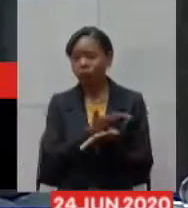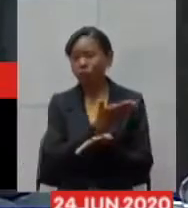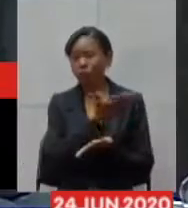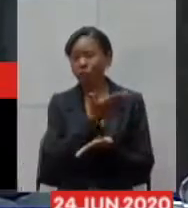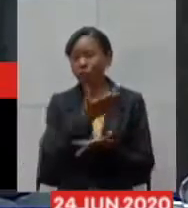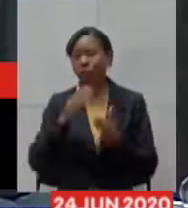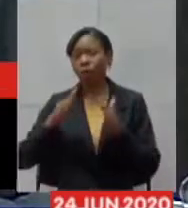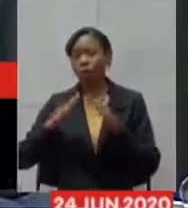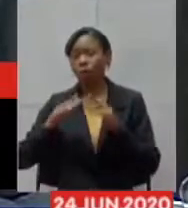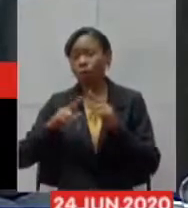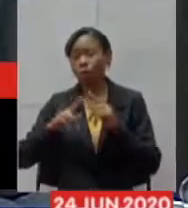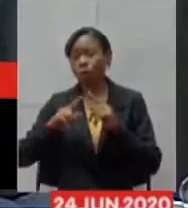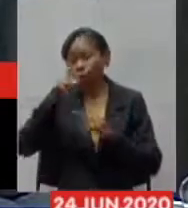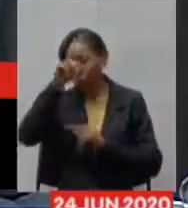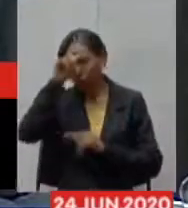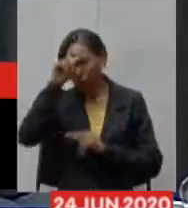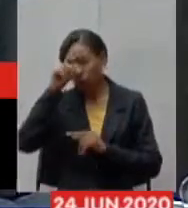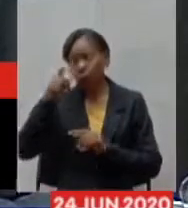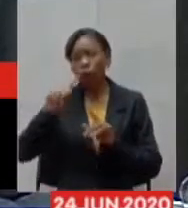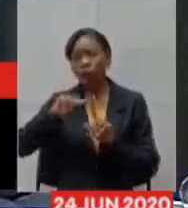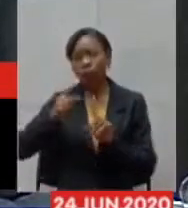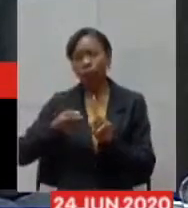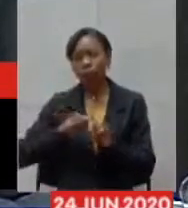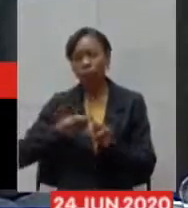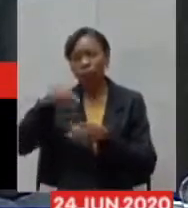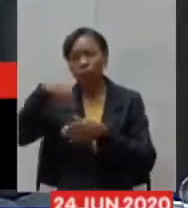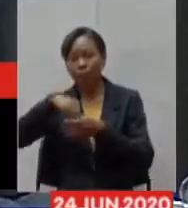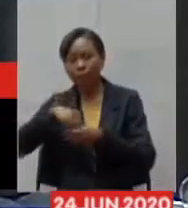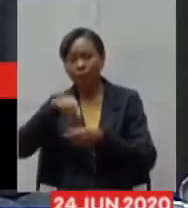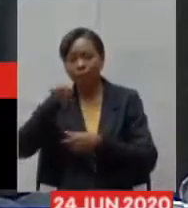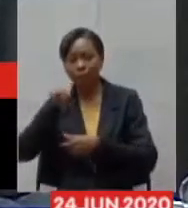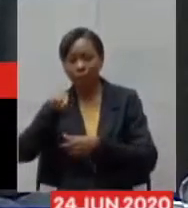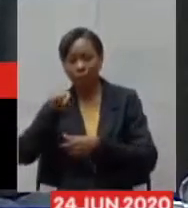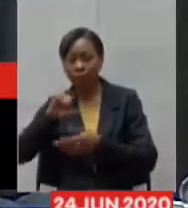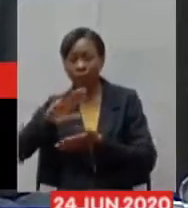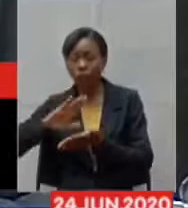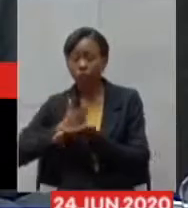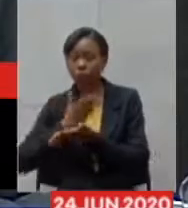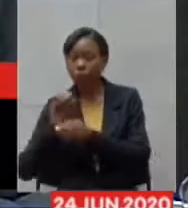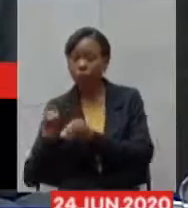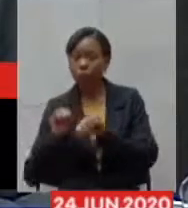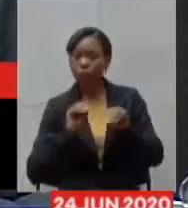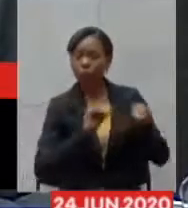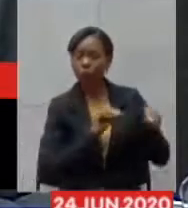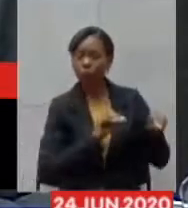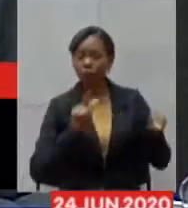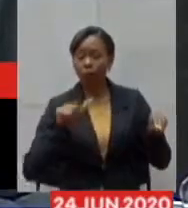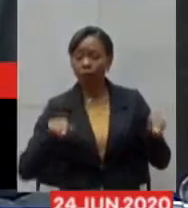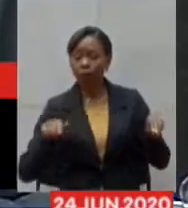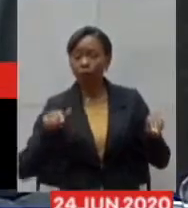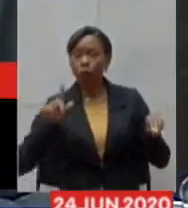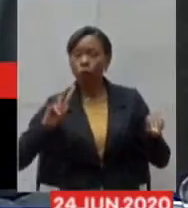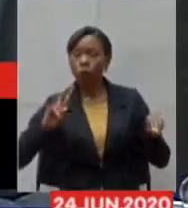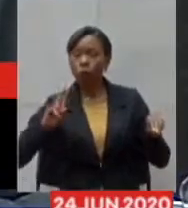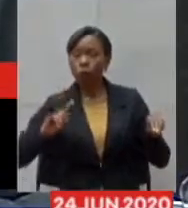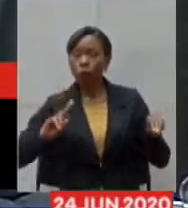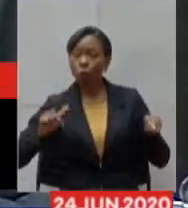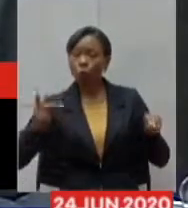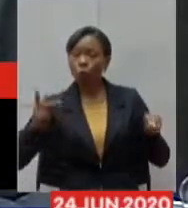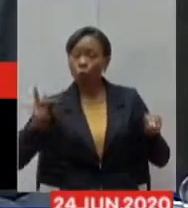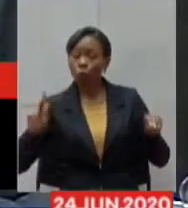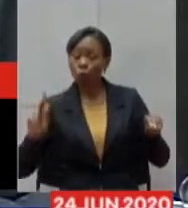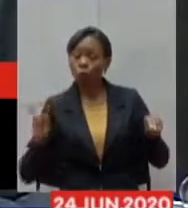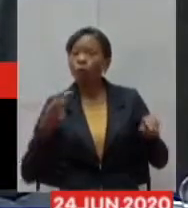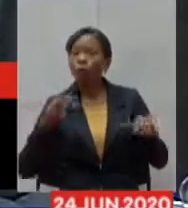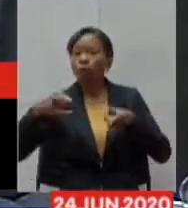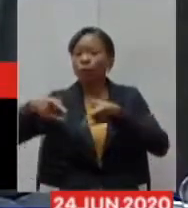normal de dentro do hospital para que nós consigamos ter leitos de enfermaria para que os pacientes saiam do CTI